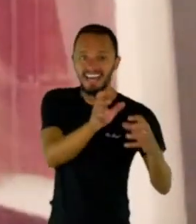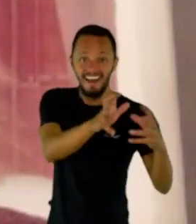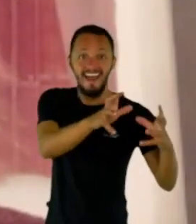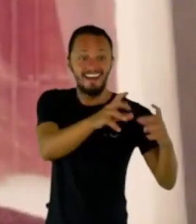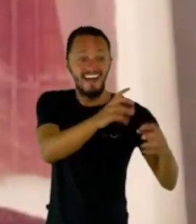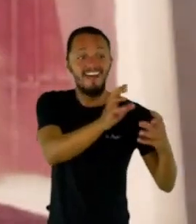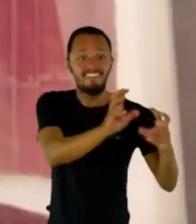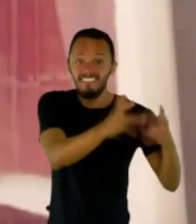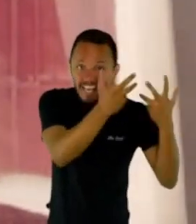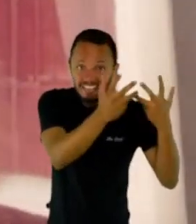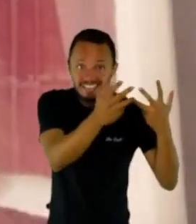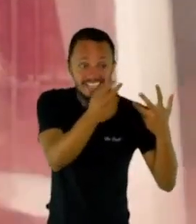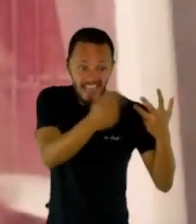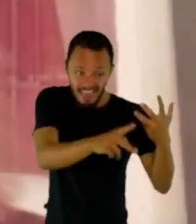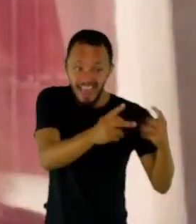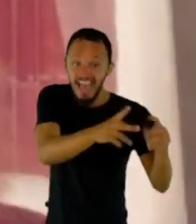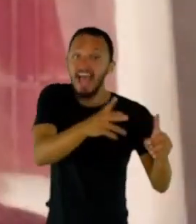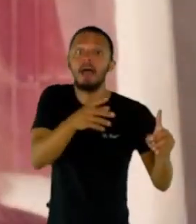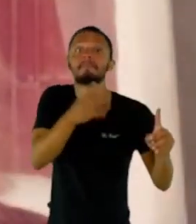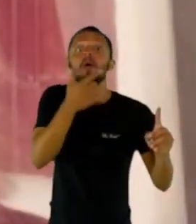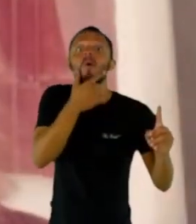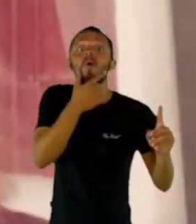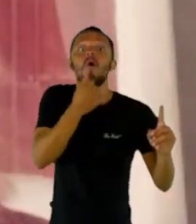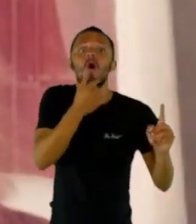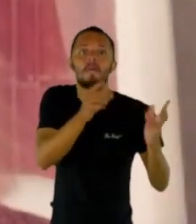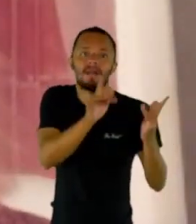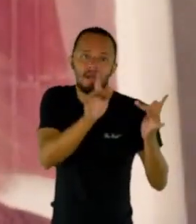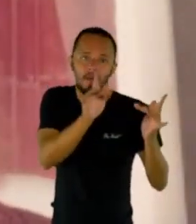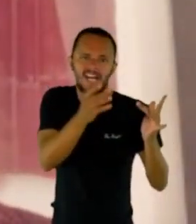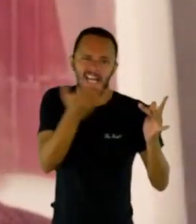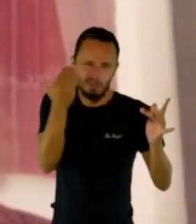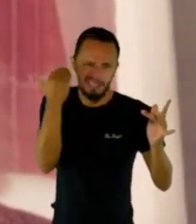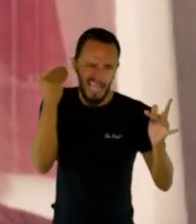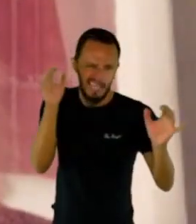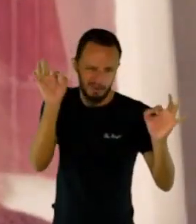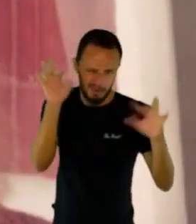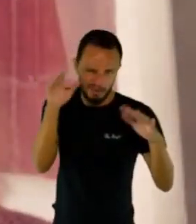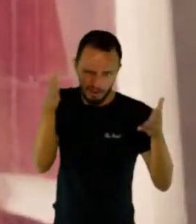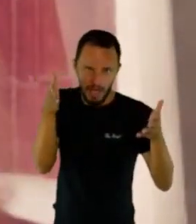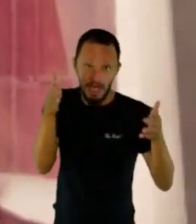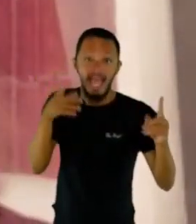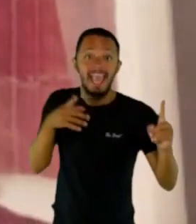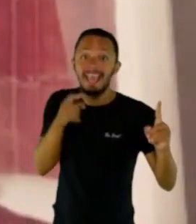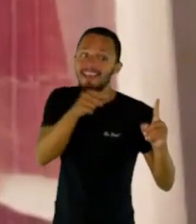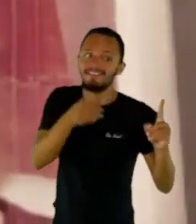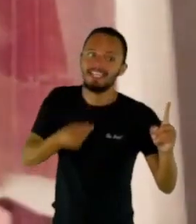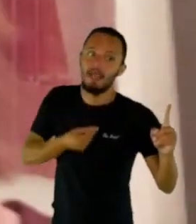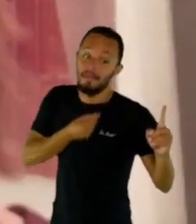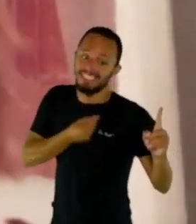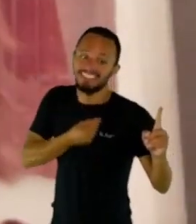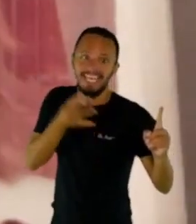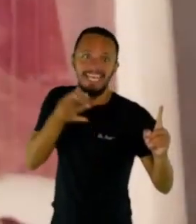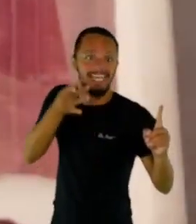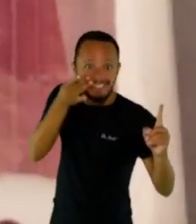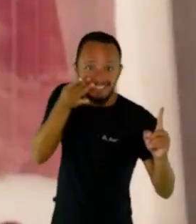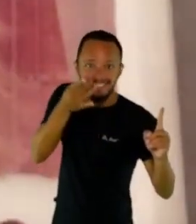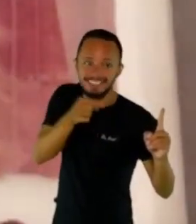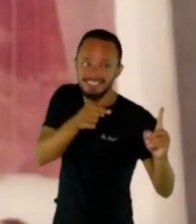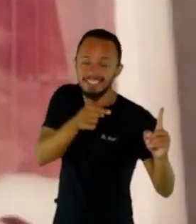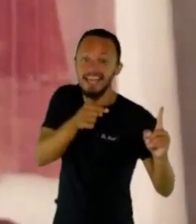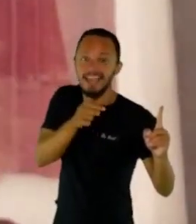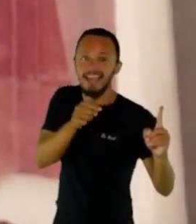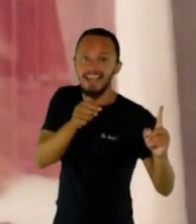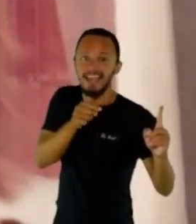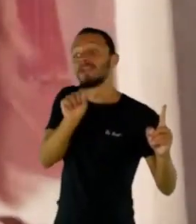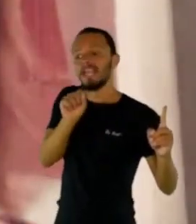raiva no ex, sabe? Então, essa troca que eu comecei a ter muito cedo com as mulheres me fez entender um pouco desse